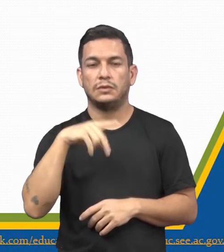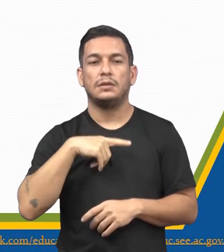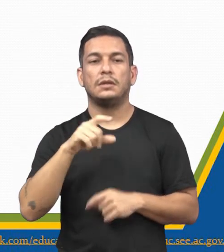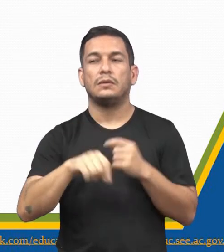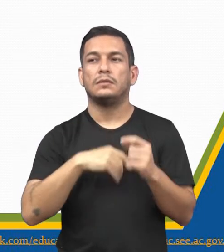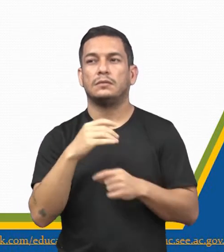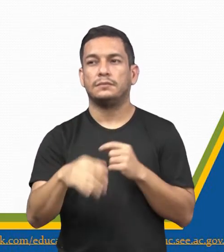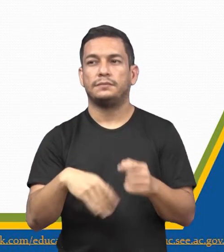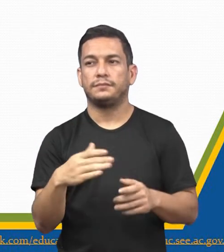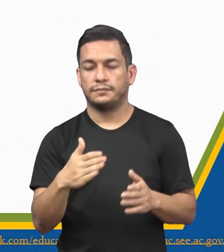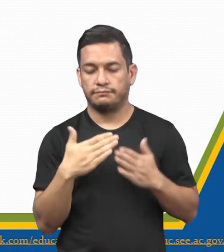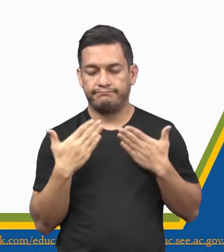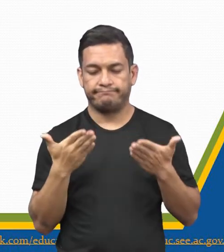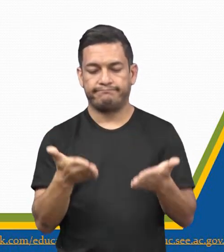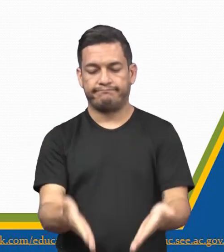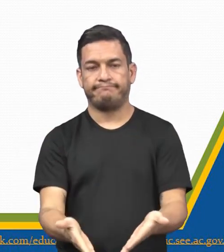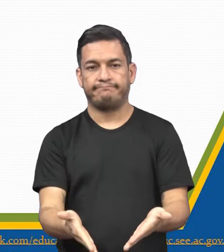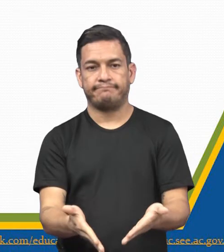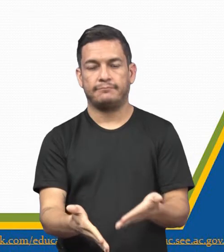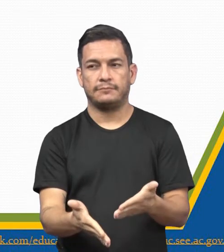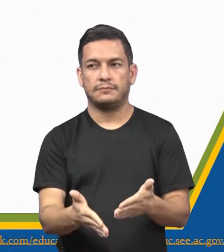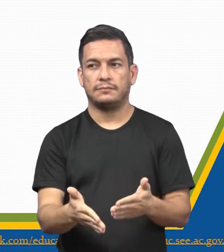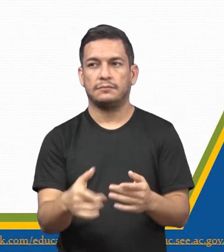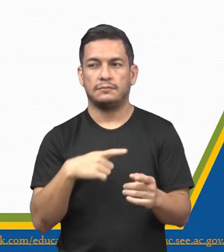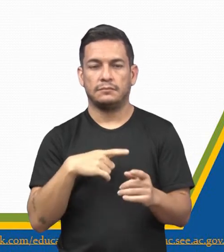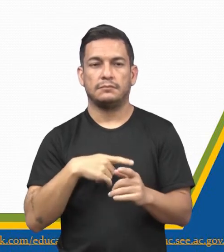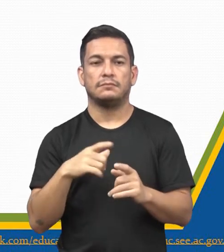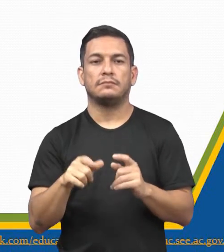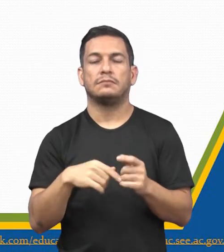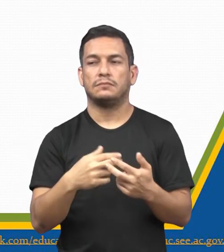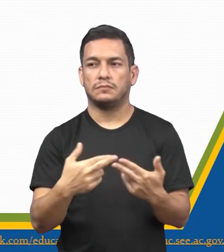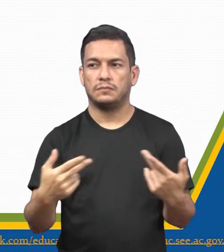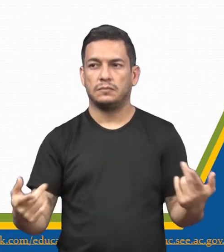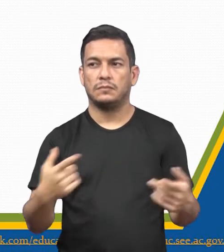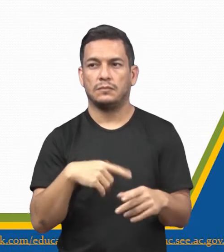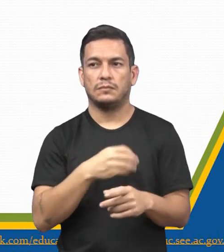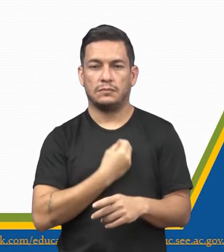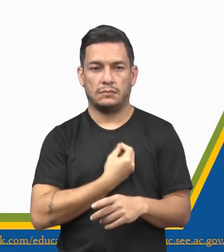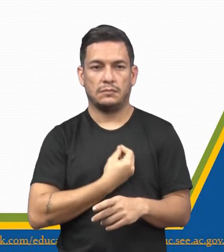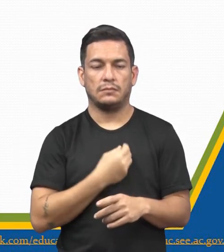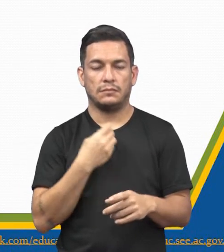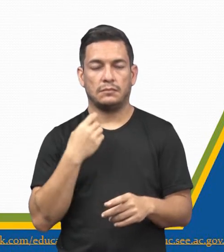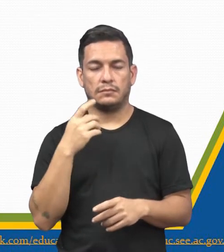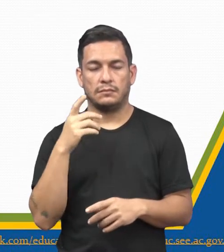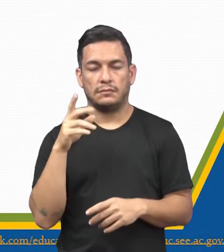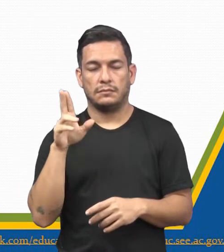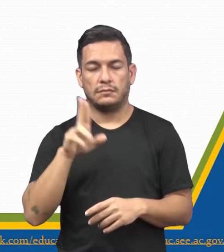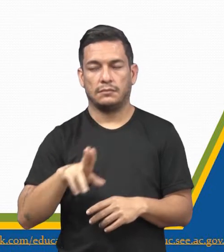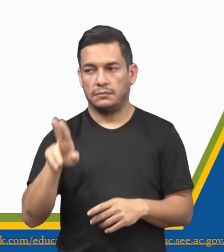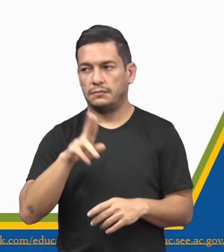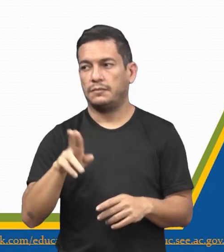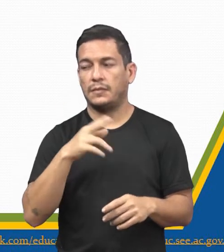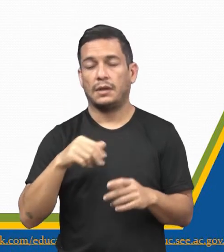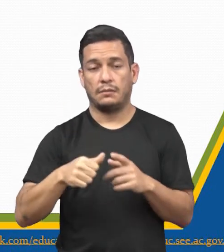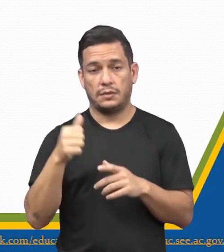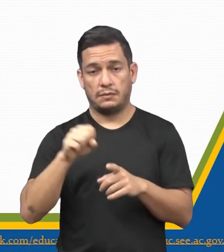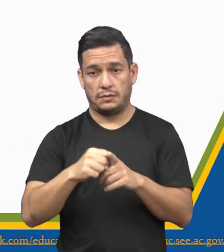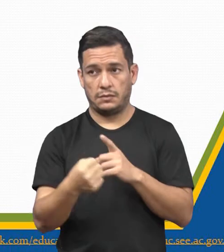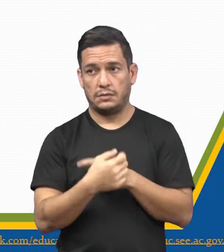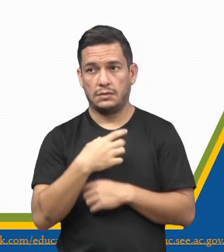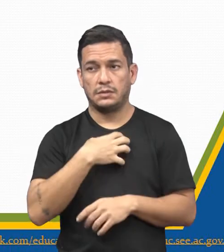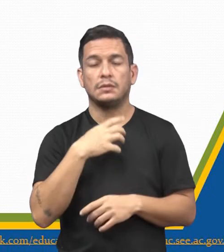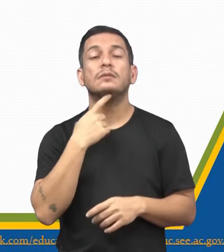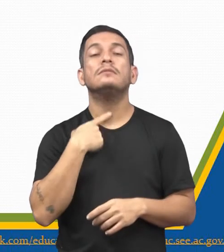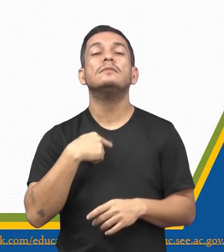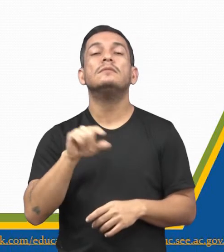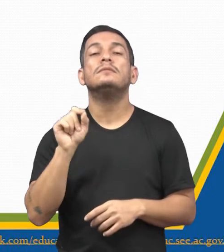enterrar seus mortos com rituais e com objetos que usavam em vida. Pela primeira vez, essas sociedades sentiram